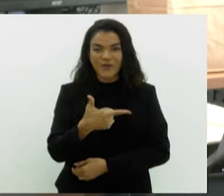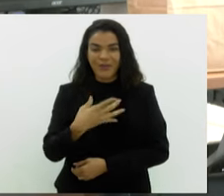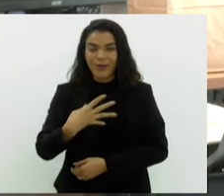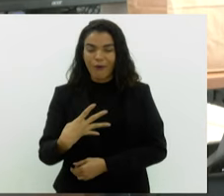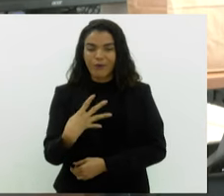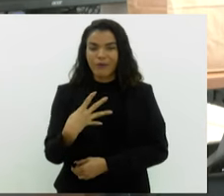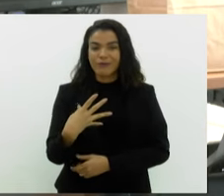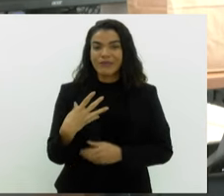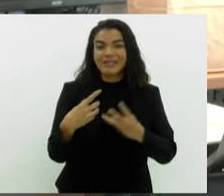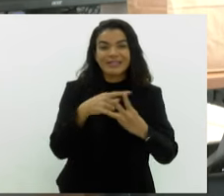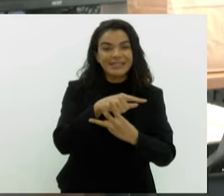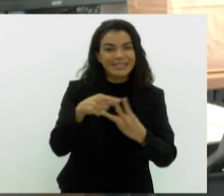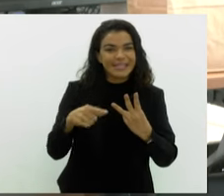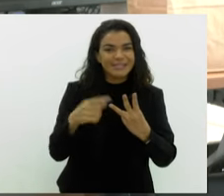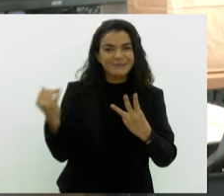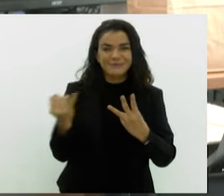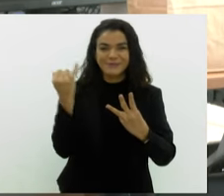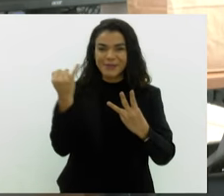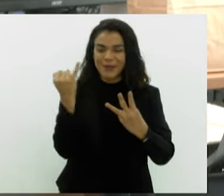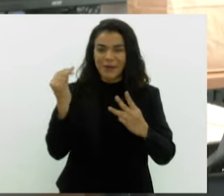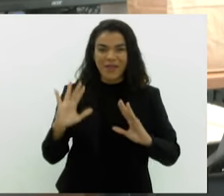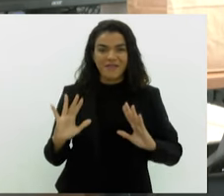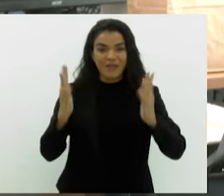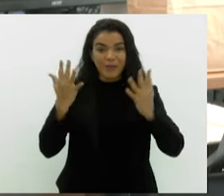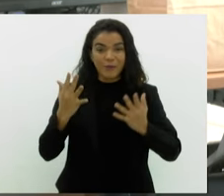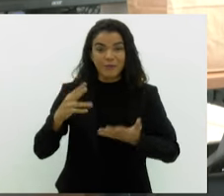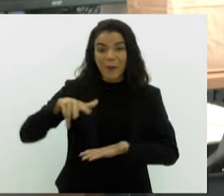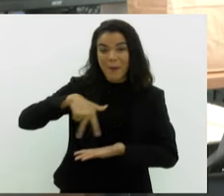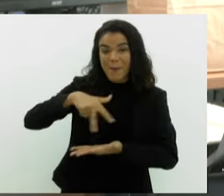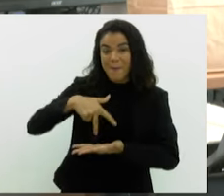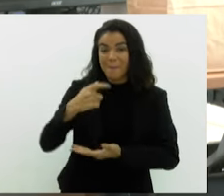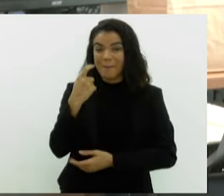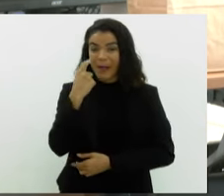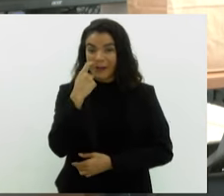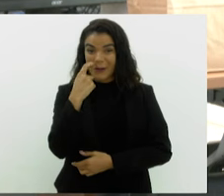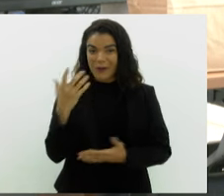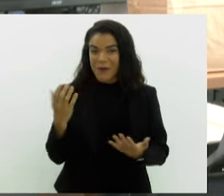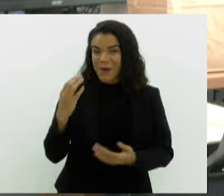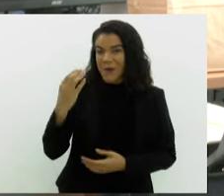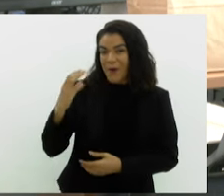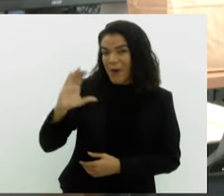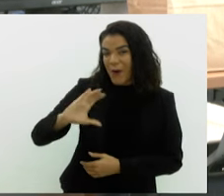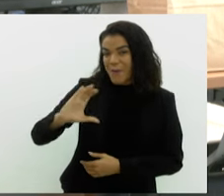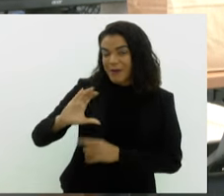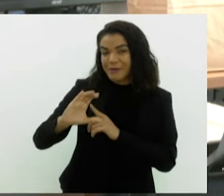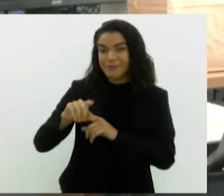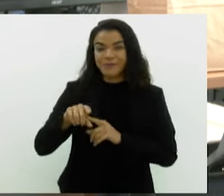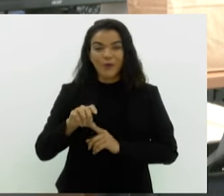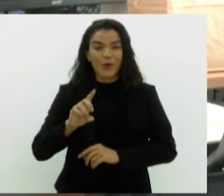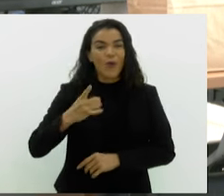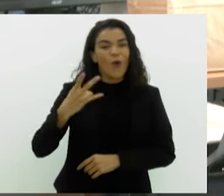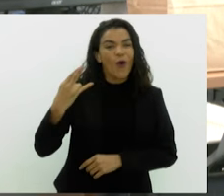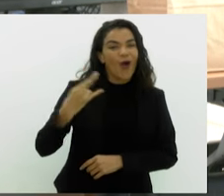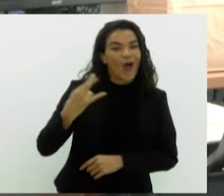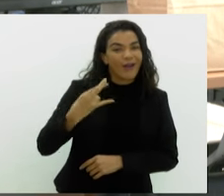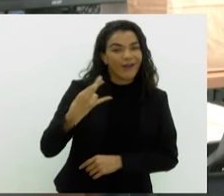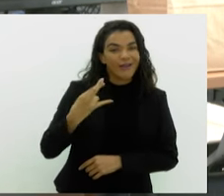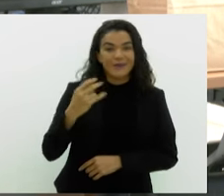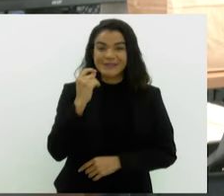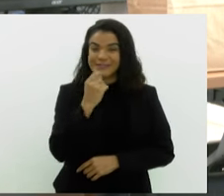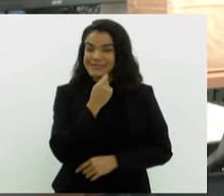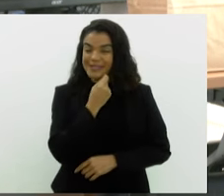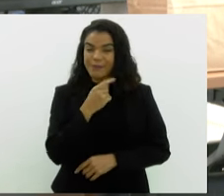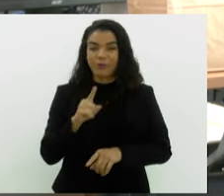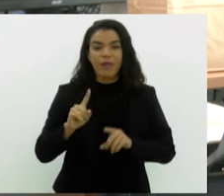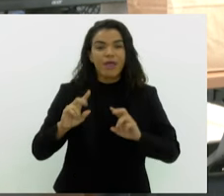três eventos de grande porte. Teremos o show da Madonna em Copacabana agora em maio, o Rock in Rio em setembro e a